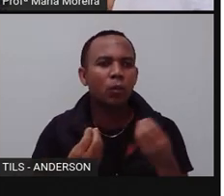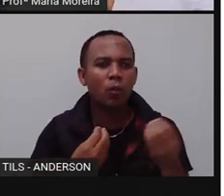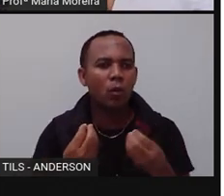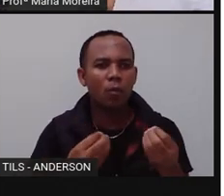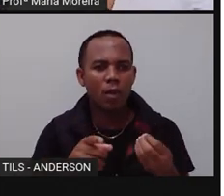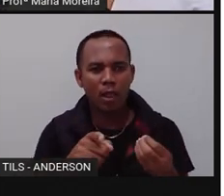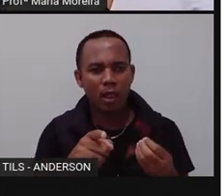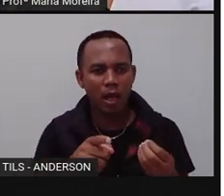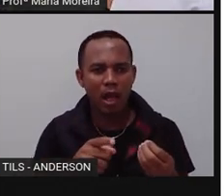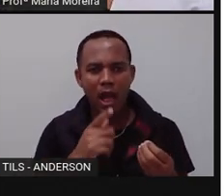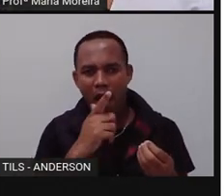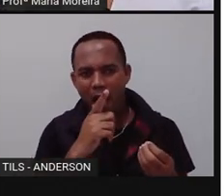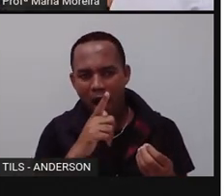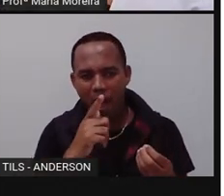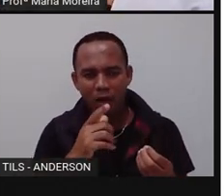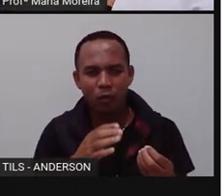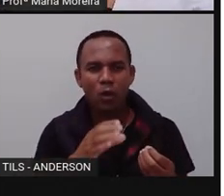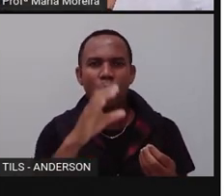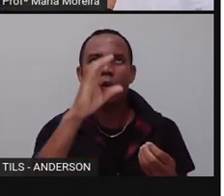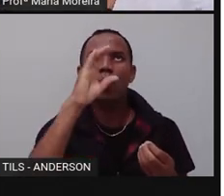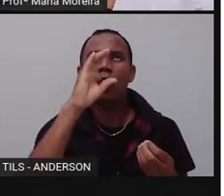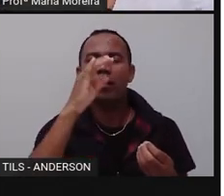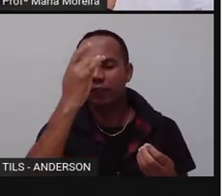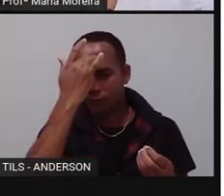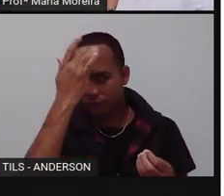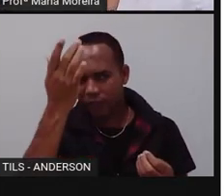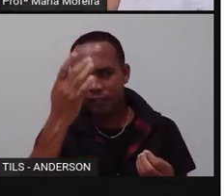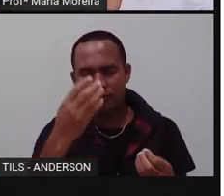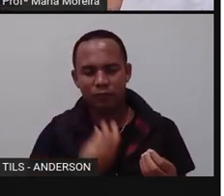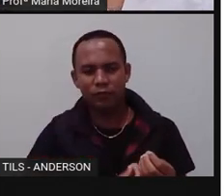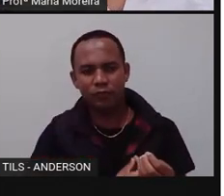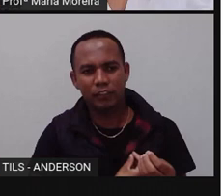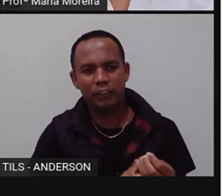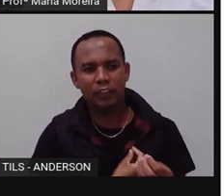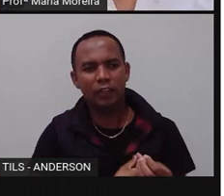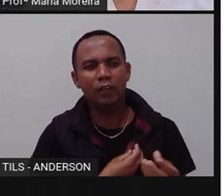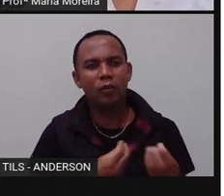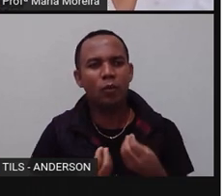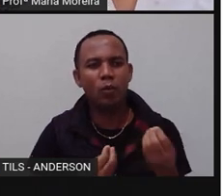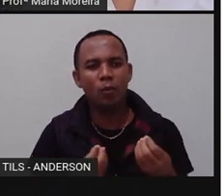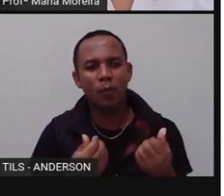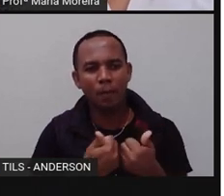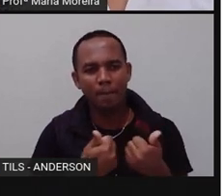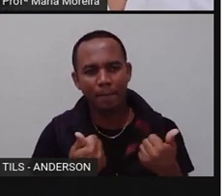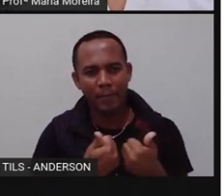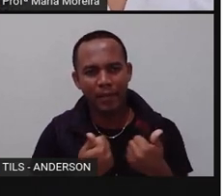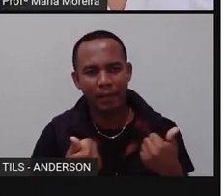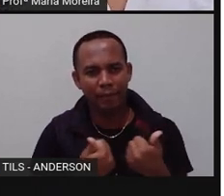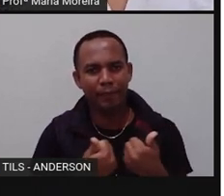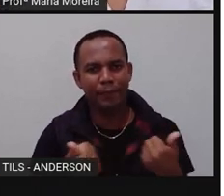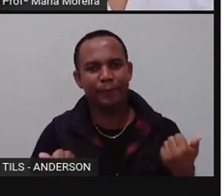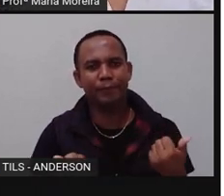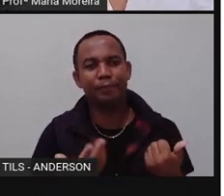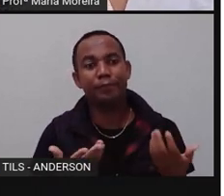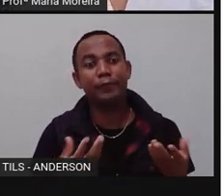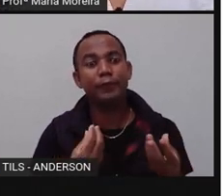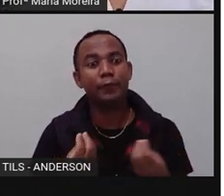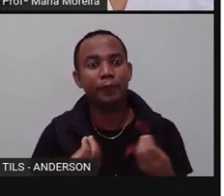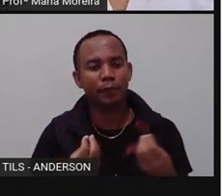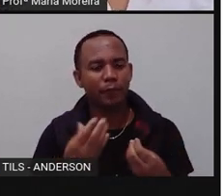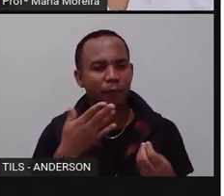também vou ter onde beber água, já que a água, né, é a fonte da vida, então o melhor que eu fique é onde? Próximo de um rio ou longe? E aí?